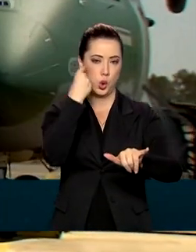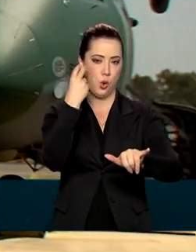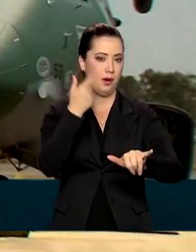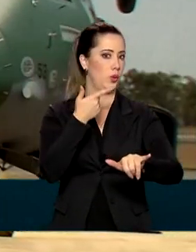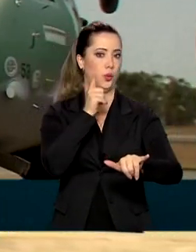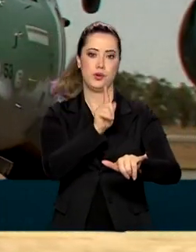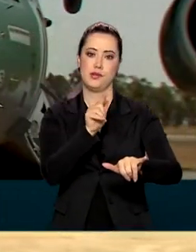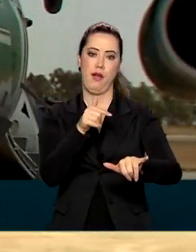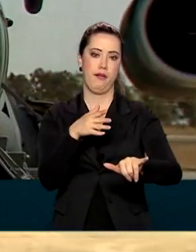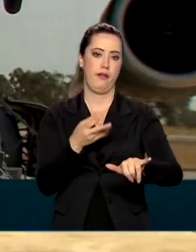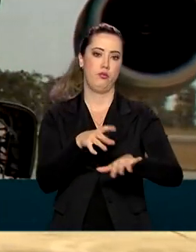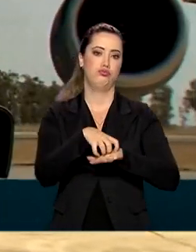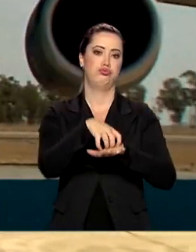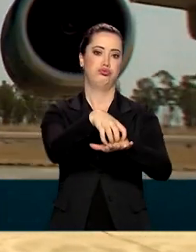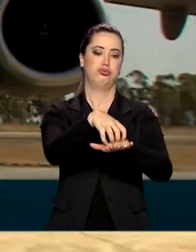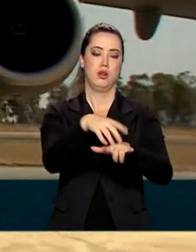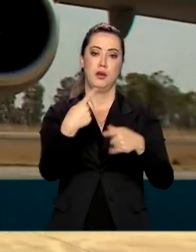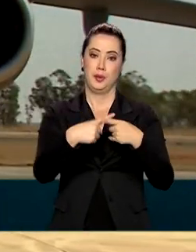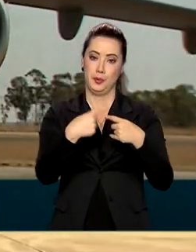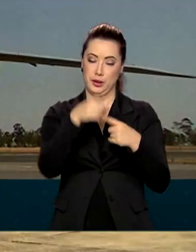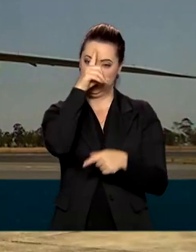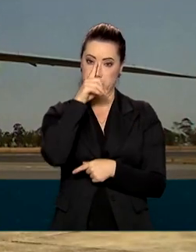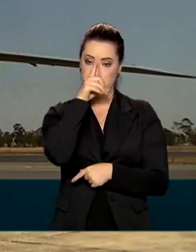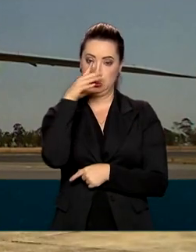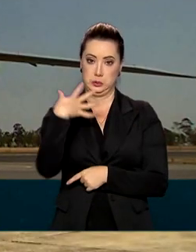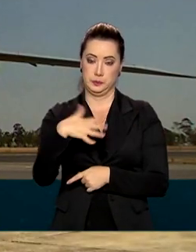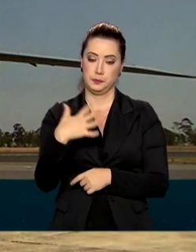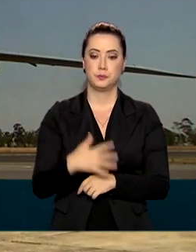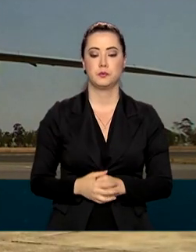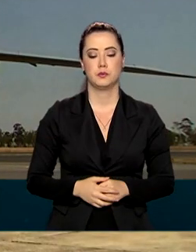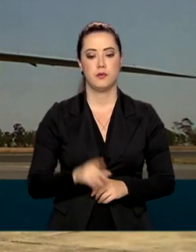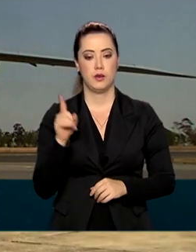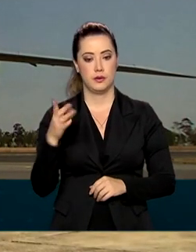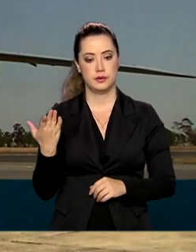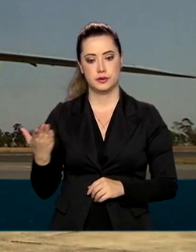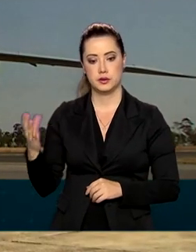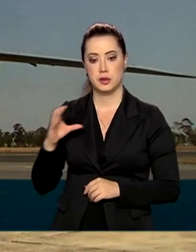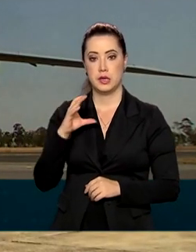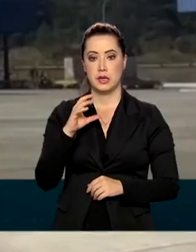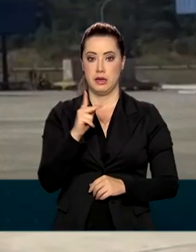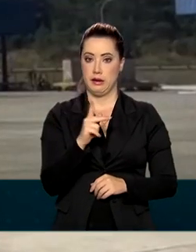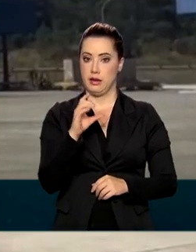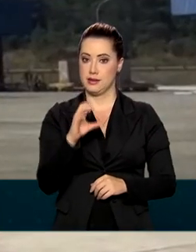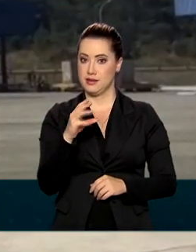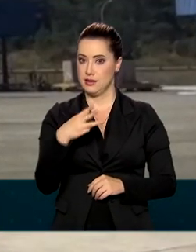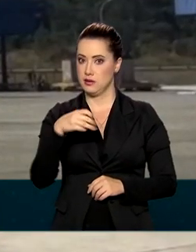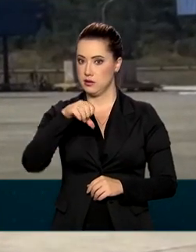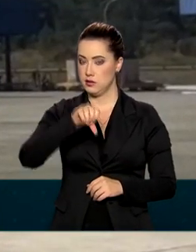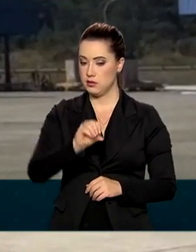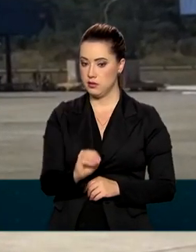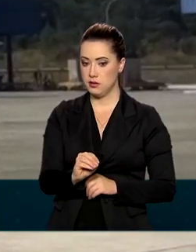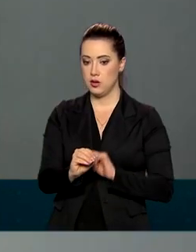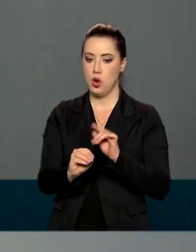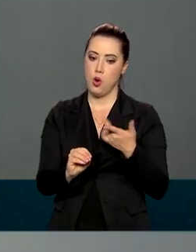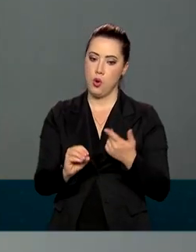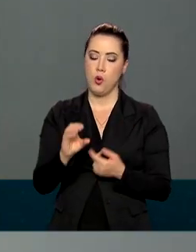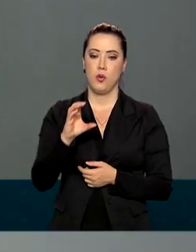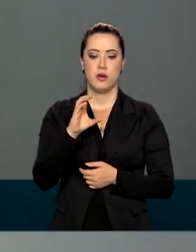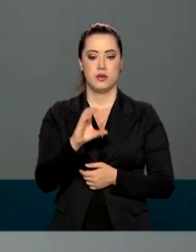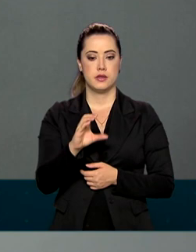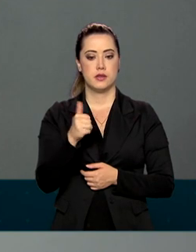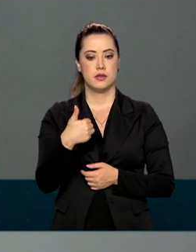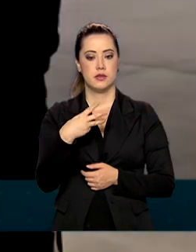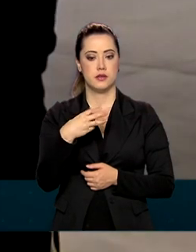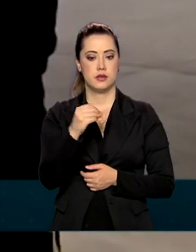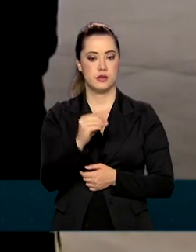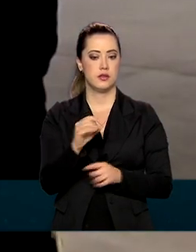Força Aérea utiliza diferentes aeronaves na operação, como a KC-390 Millennium, a C-130 Hércules, a C